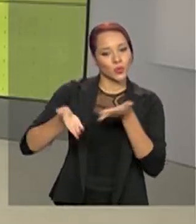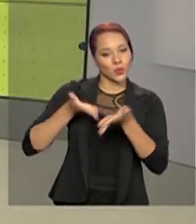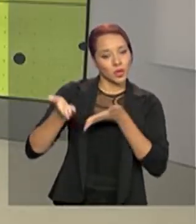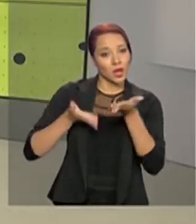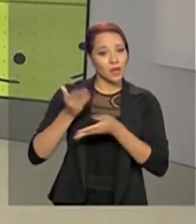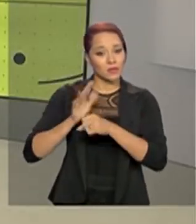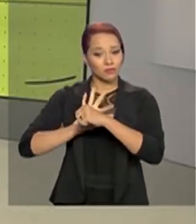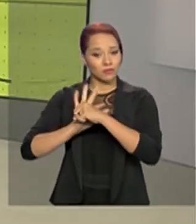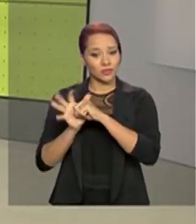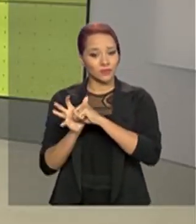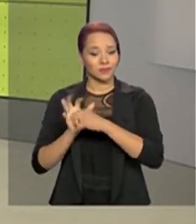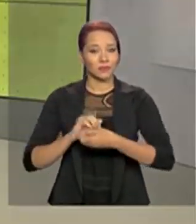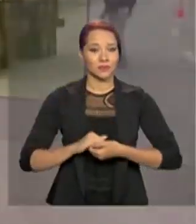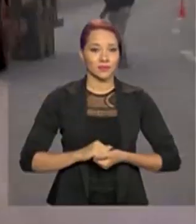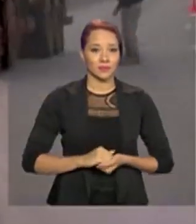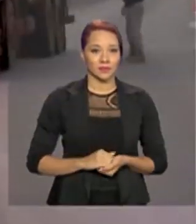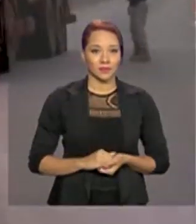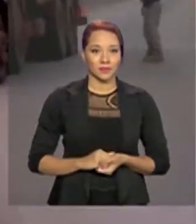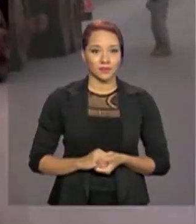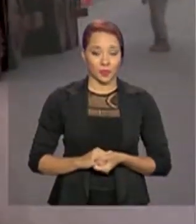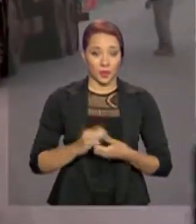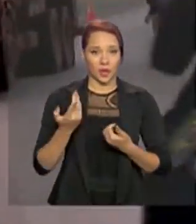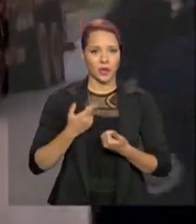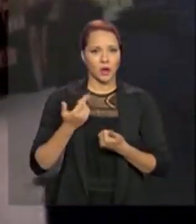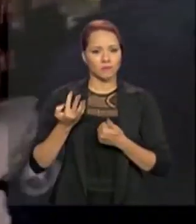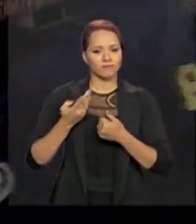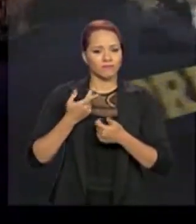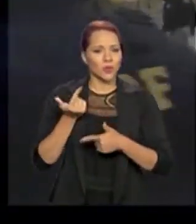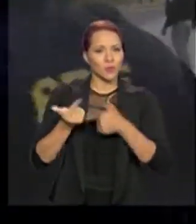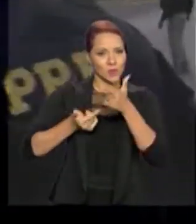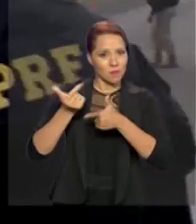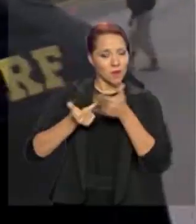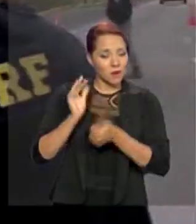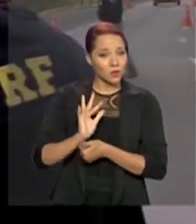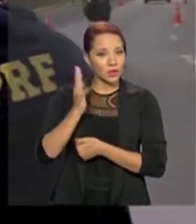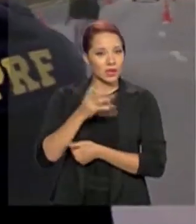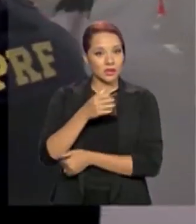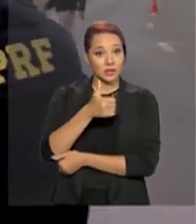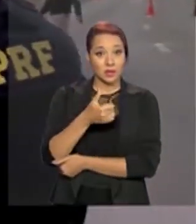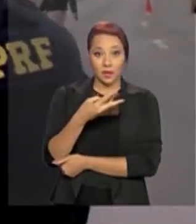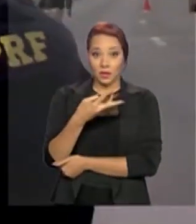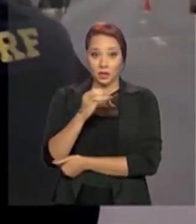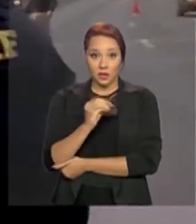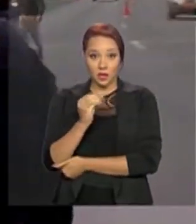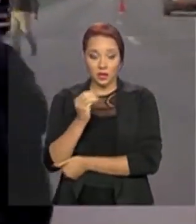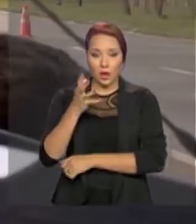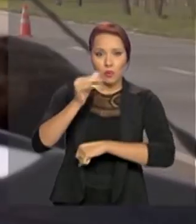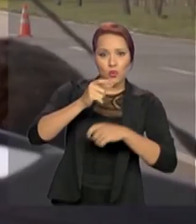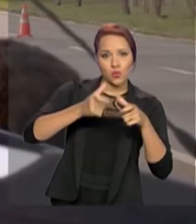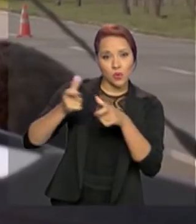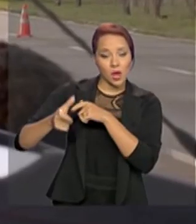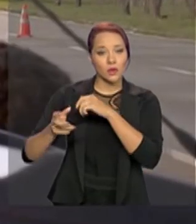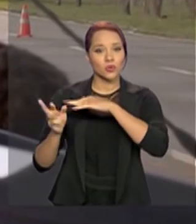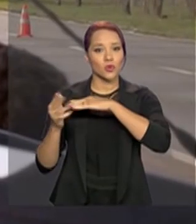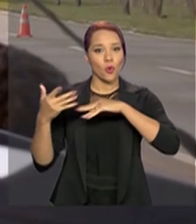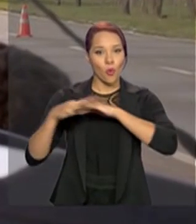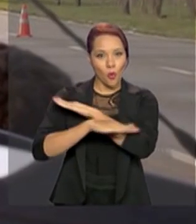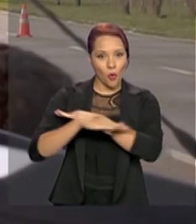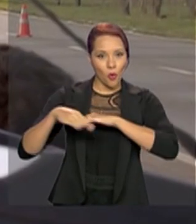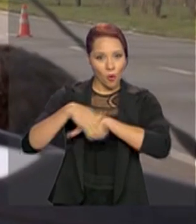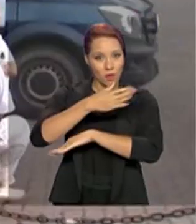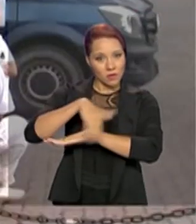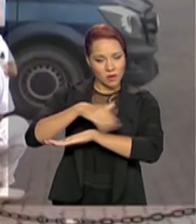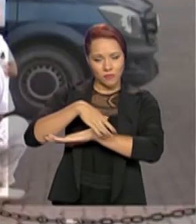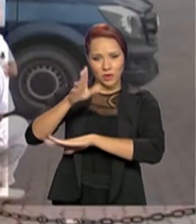Covid-19. A mobilização acontece em 130 pontos de rodovias federais em todo o